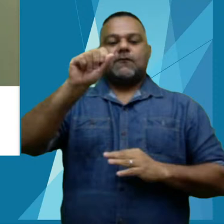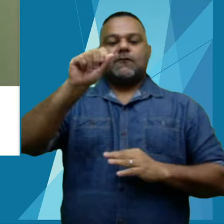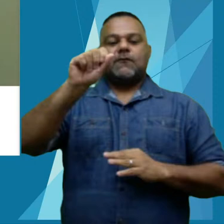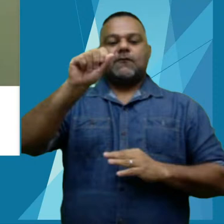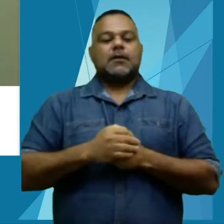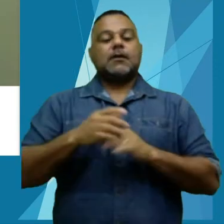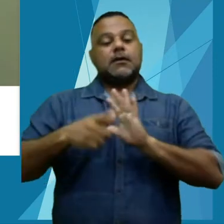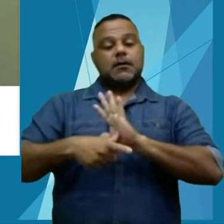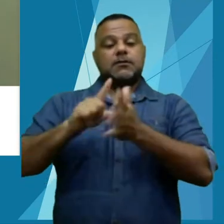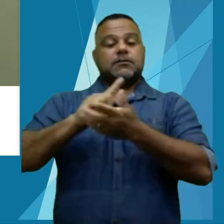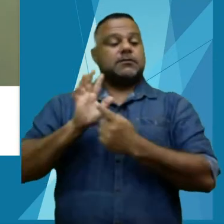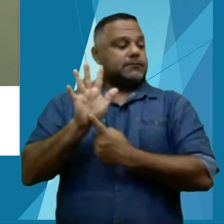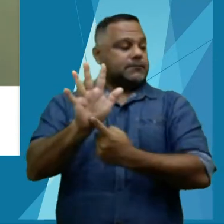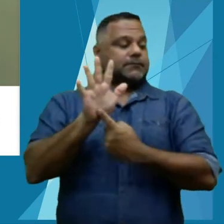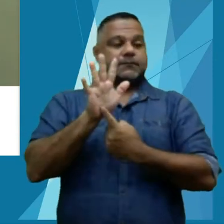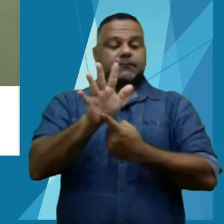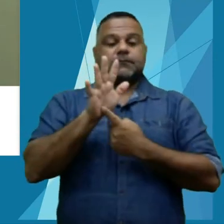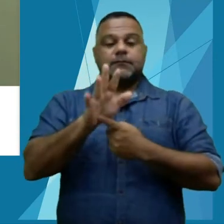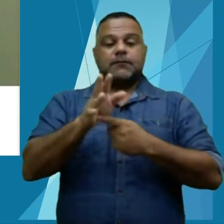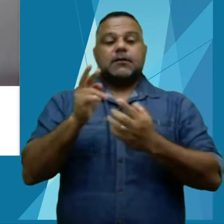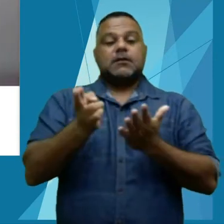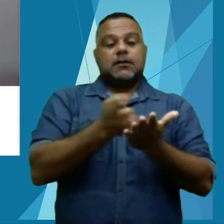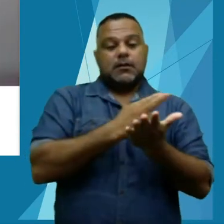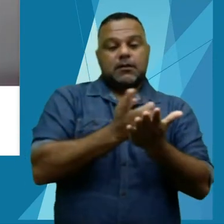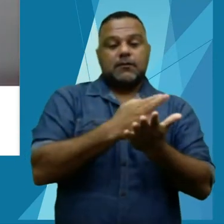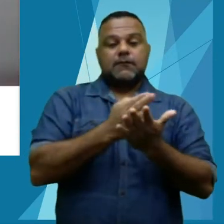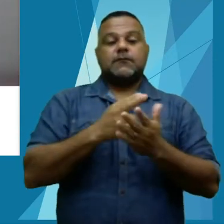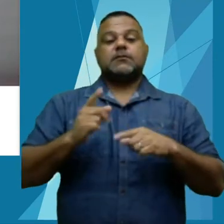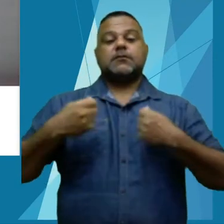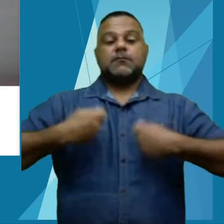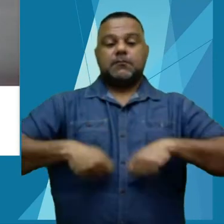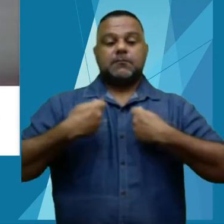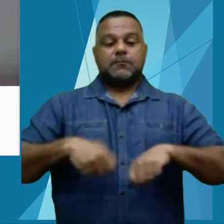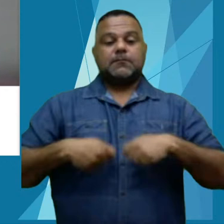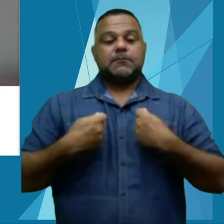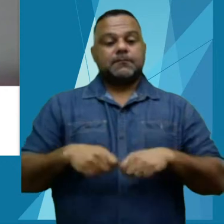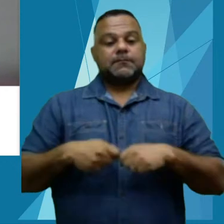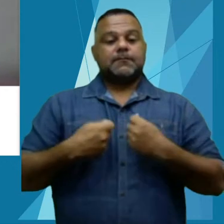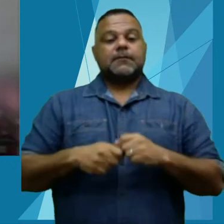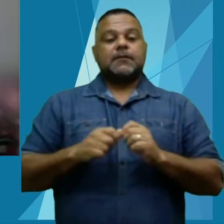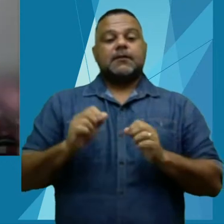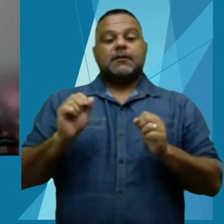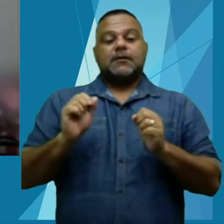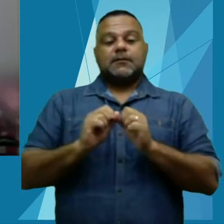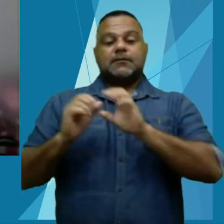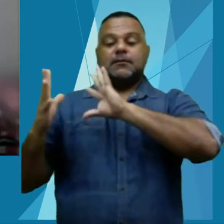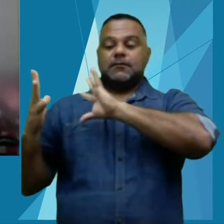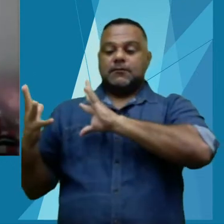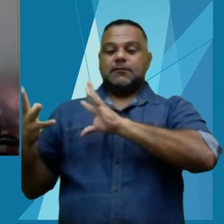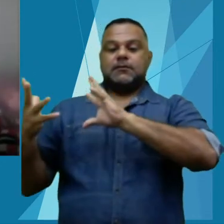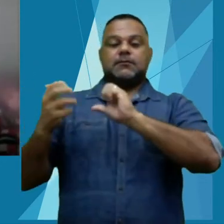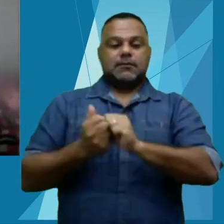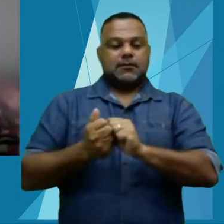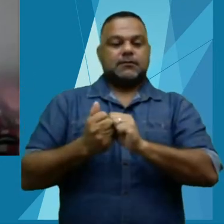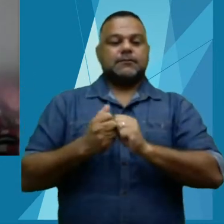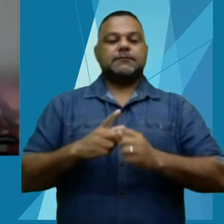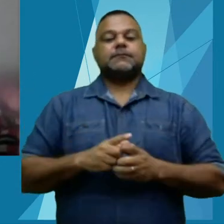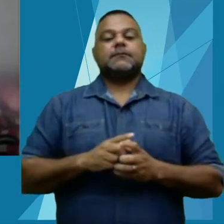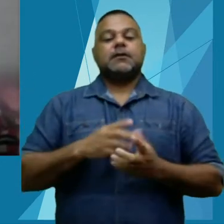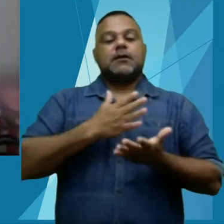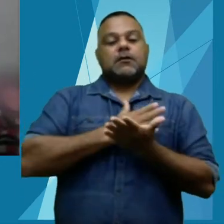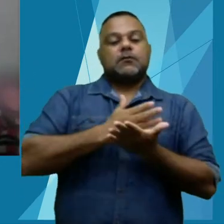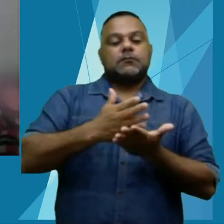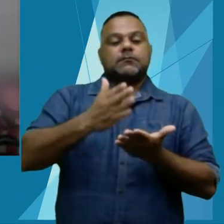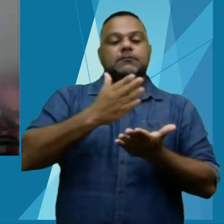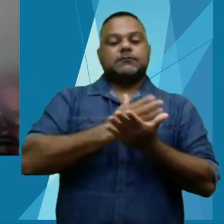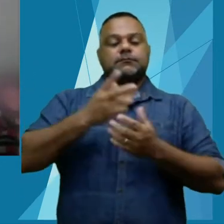Antes de apresentar a revista, eu preciso fazer um resgate. Então, eu quero começar